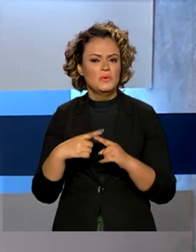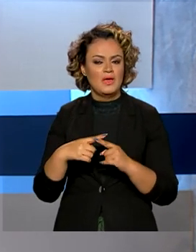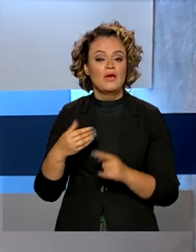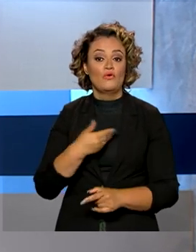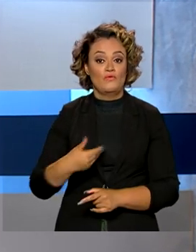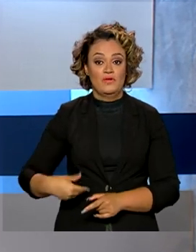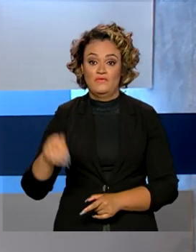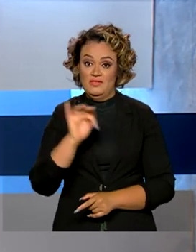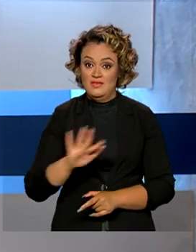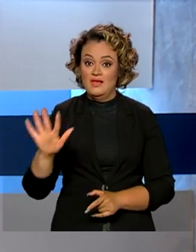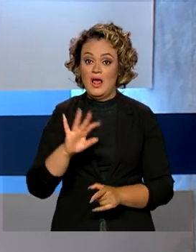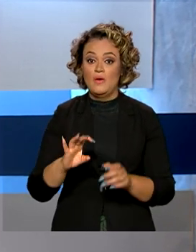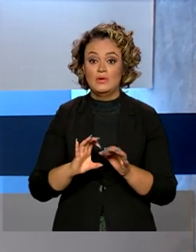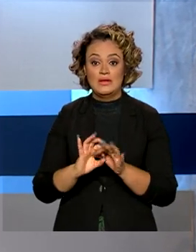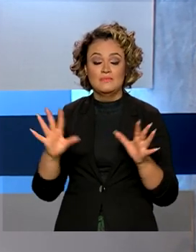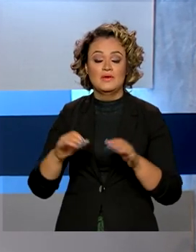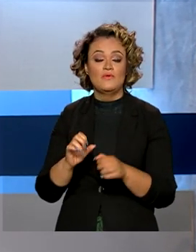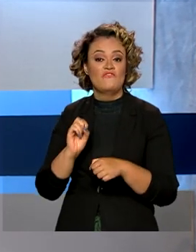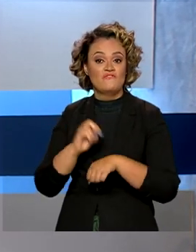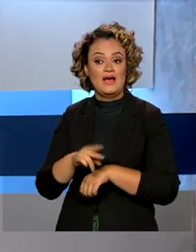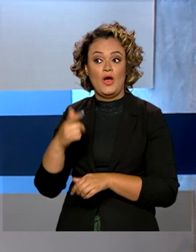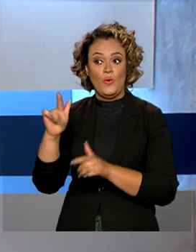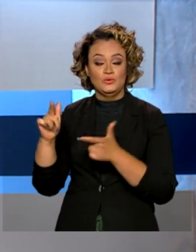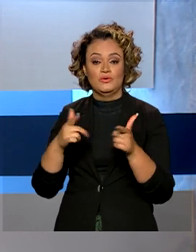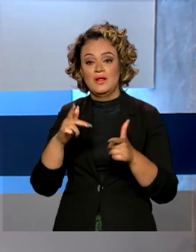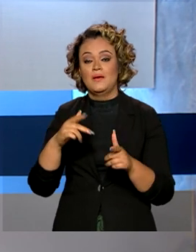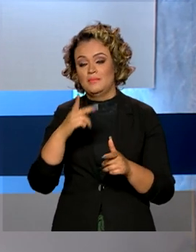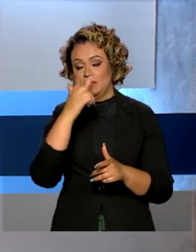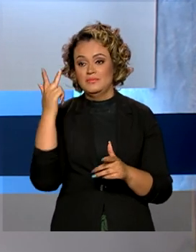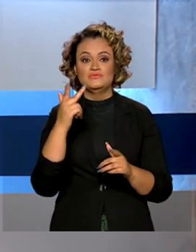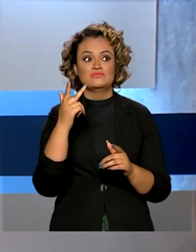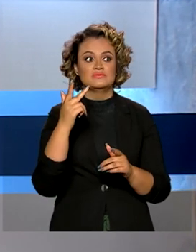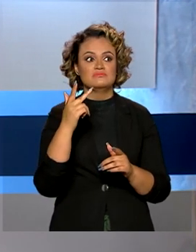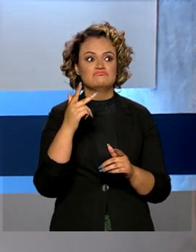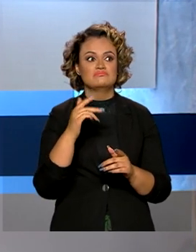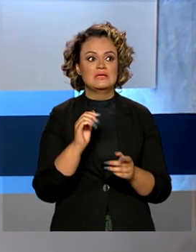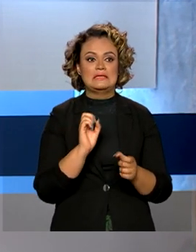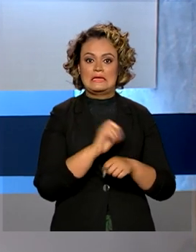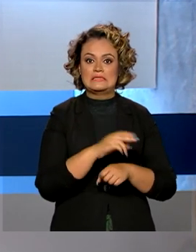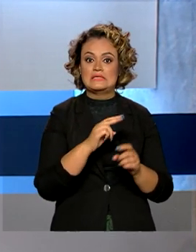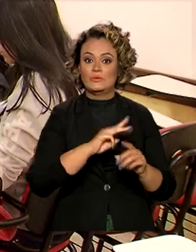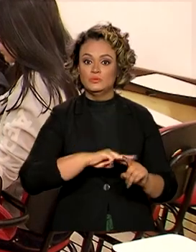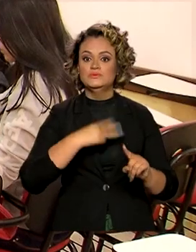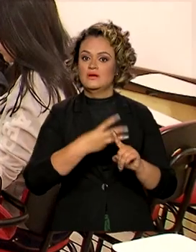possibilidade de aprovar candidatos para o tripo do número de vagas.